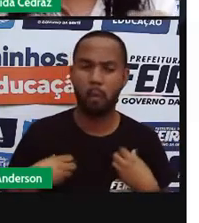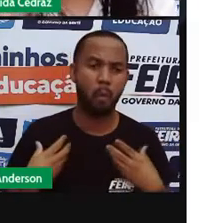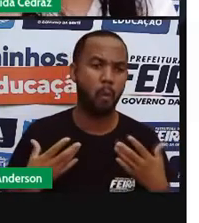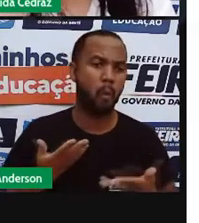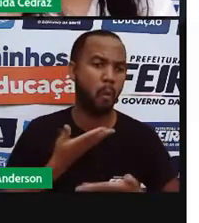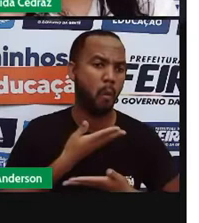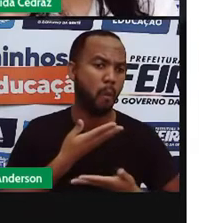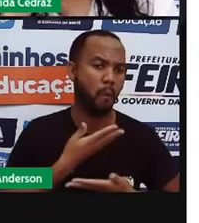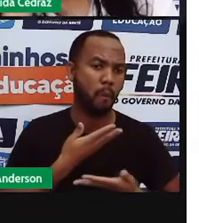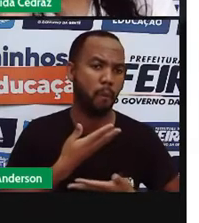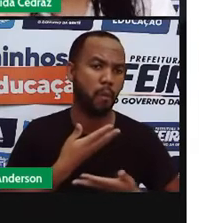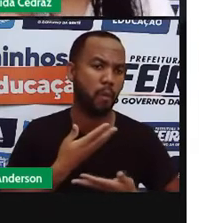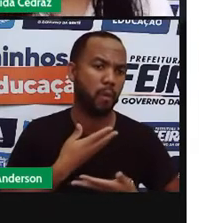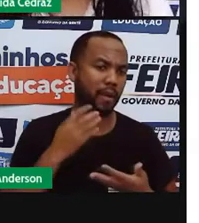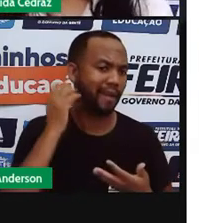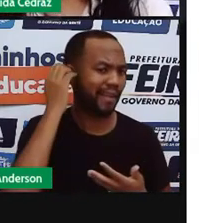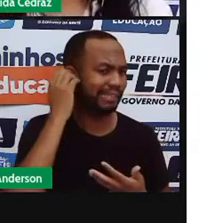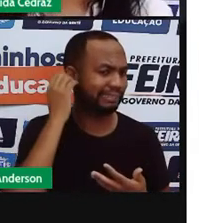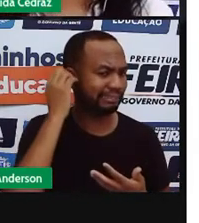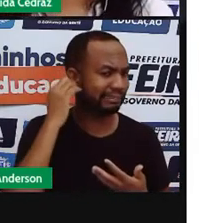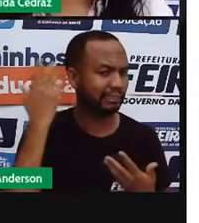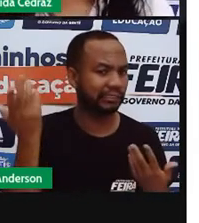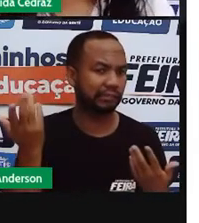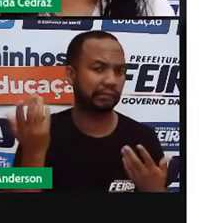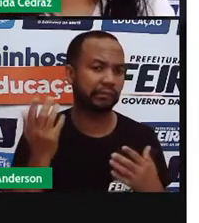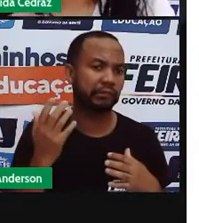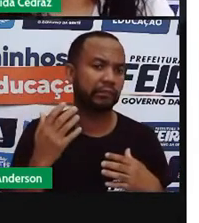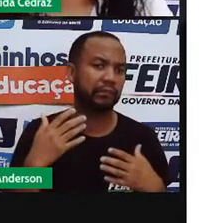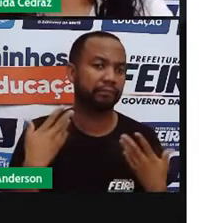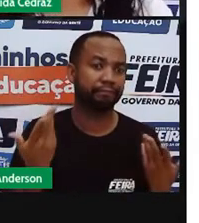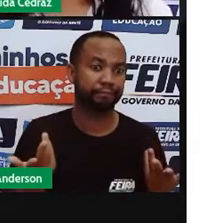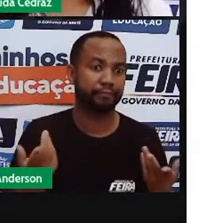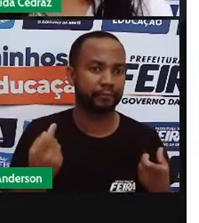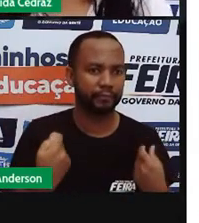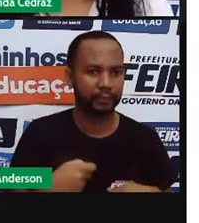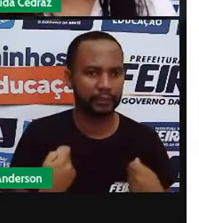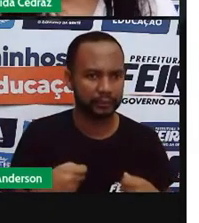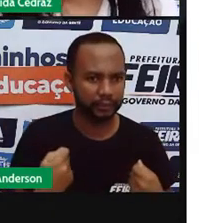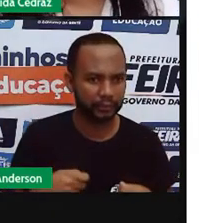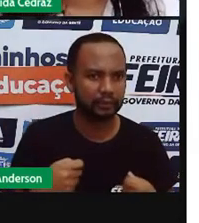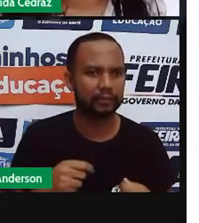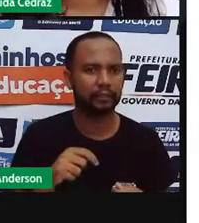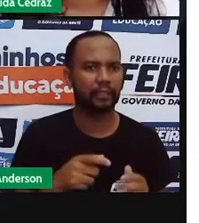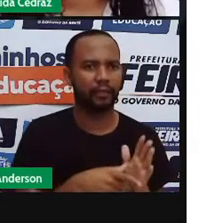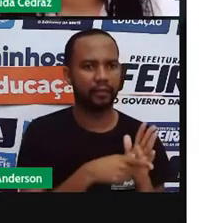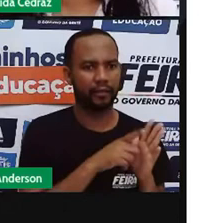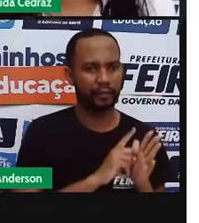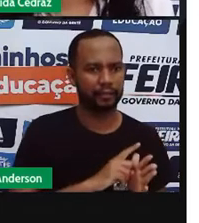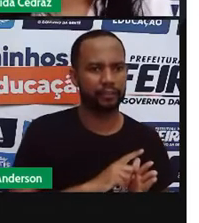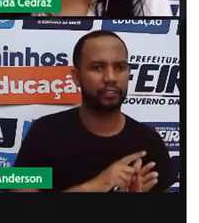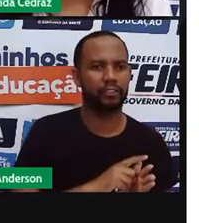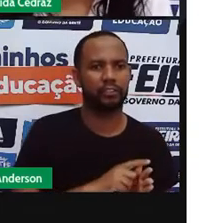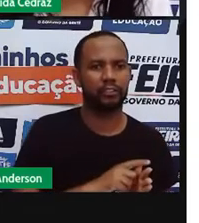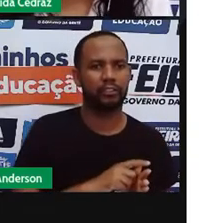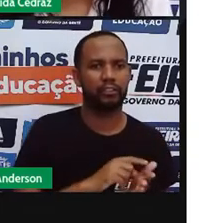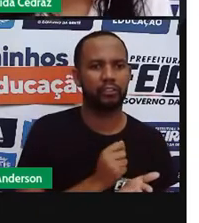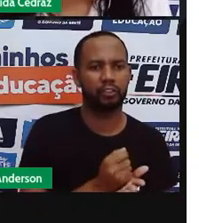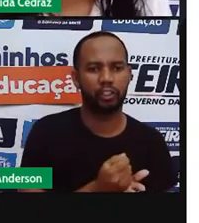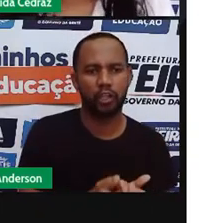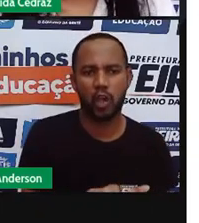na pele, uma coceirinha na orelha, mas isso é comum, por isso que nós devemos, antes de tomar qualquer